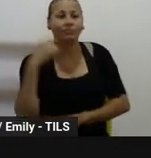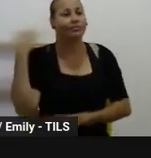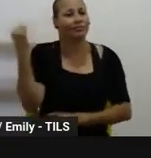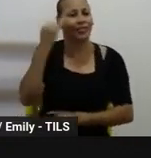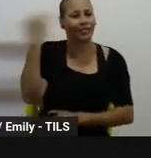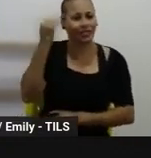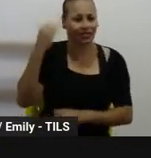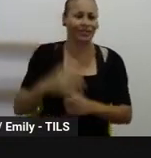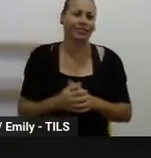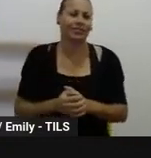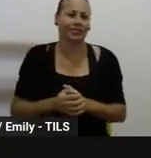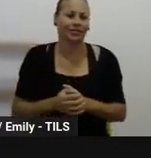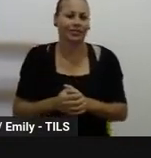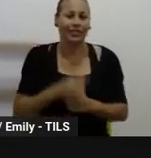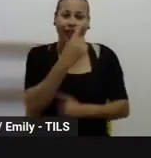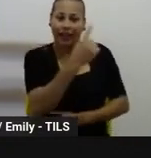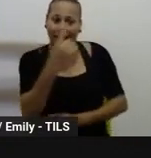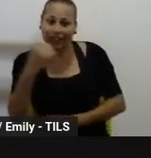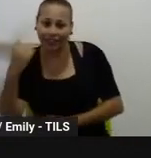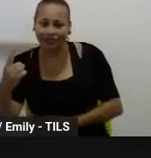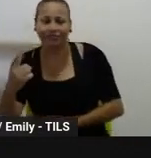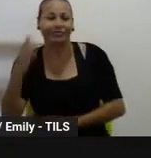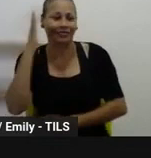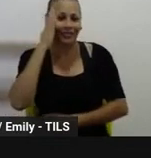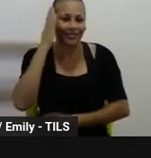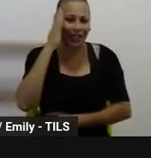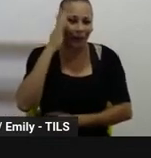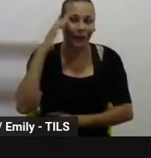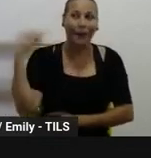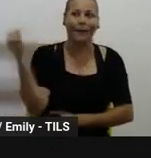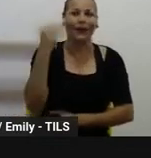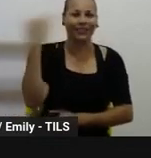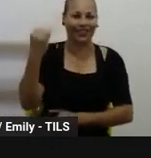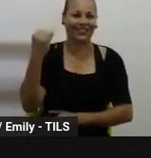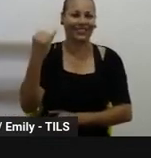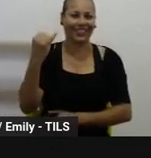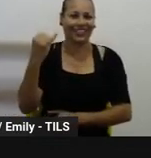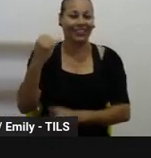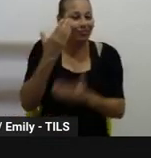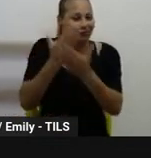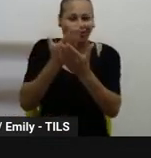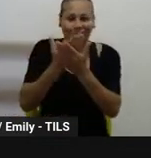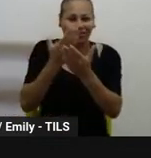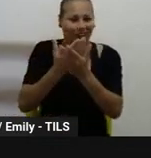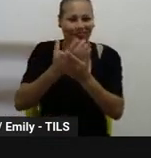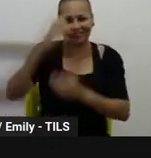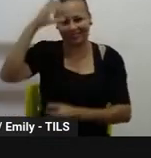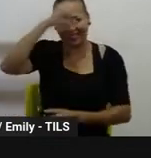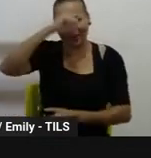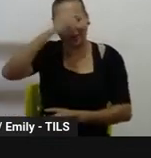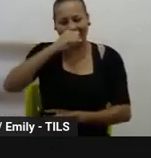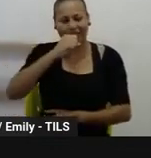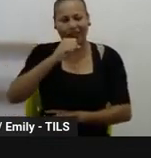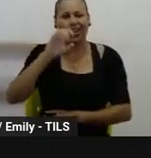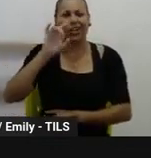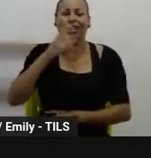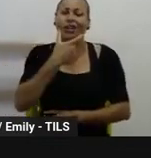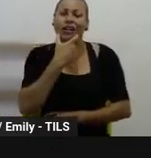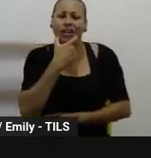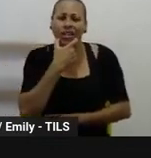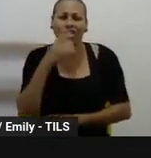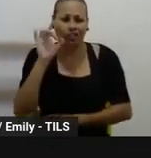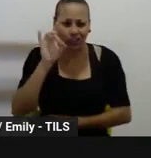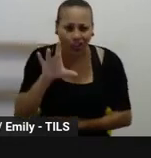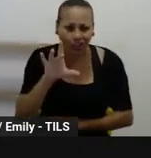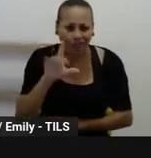importância dessas relações interculturais, então, ainda que não seja só com a língua inglesa, então, é um ponto que a gente